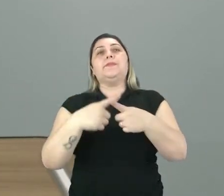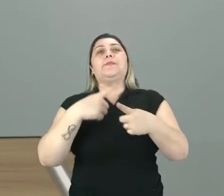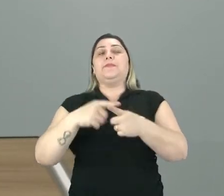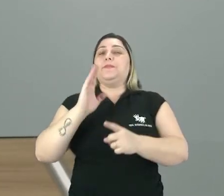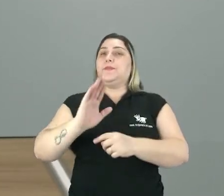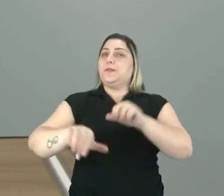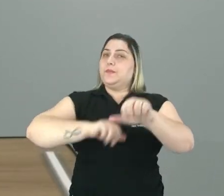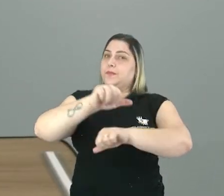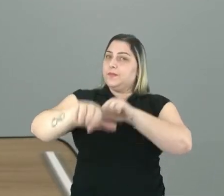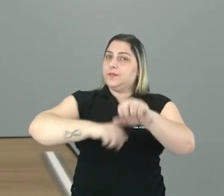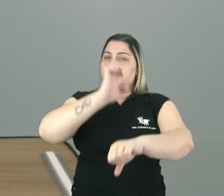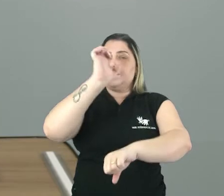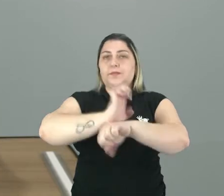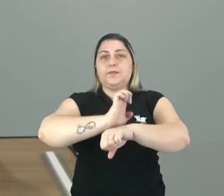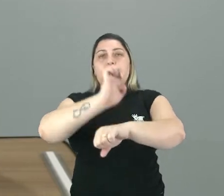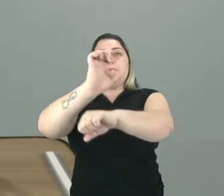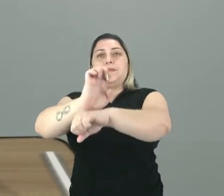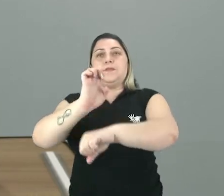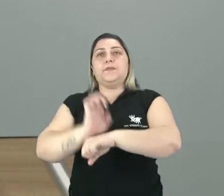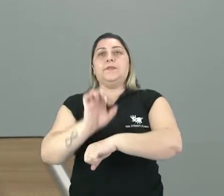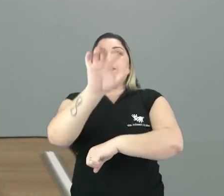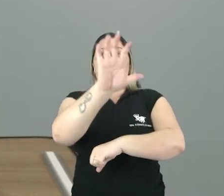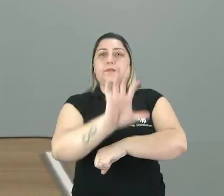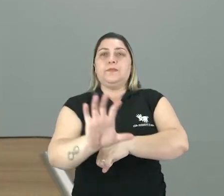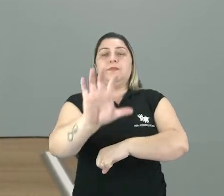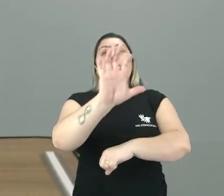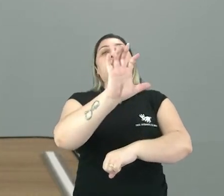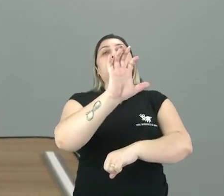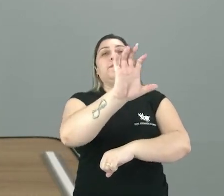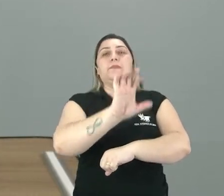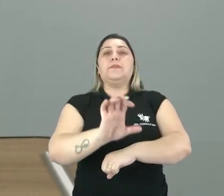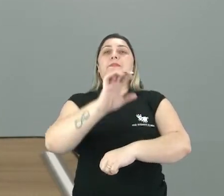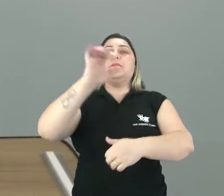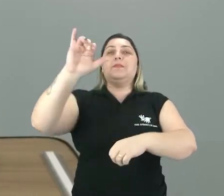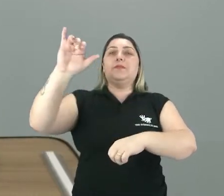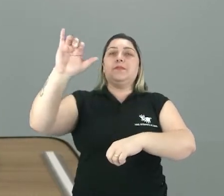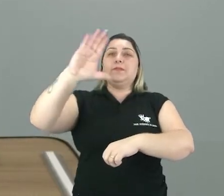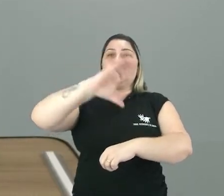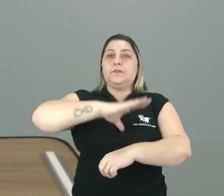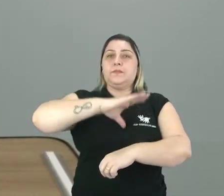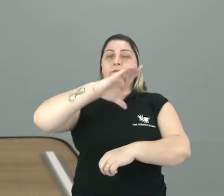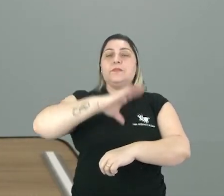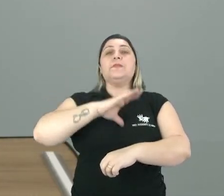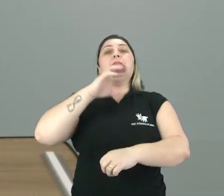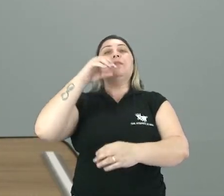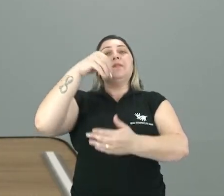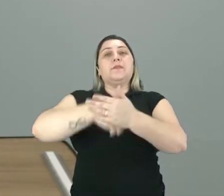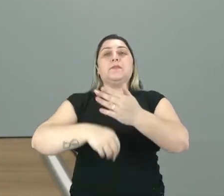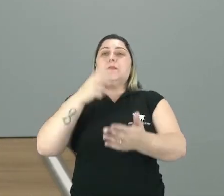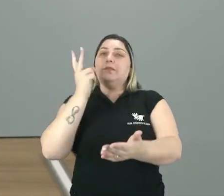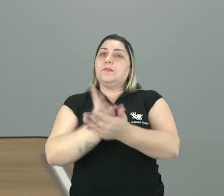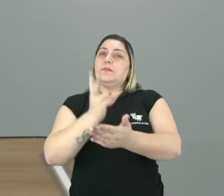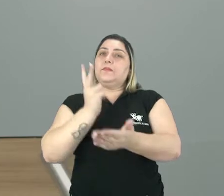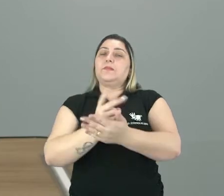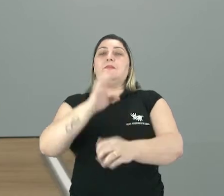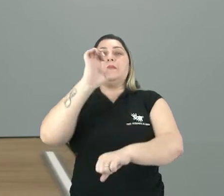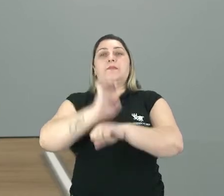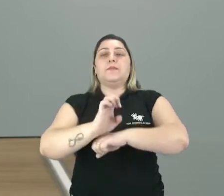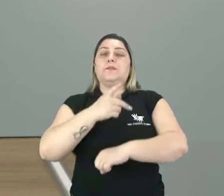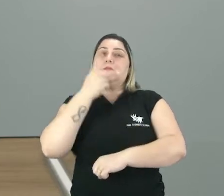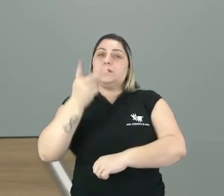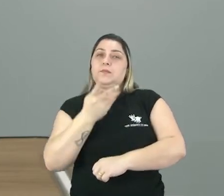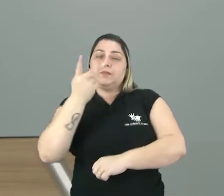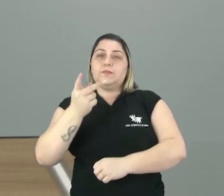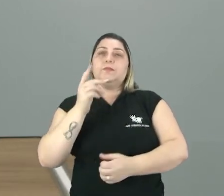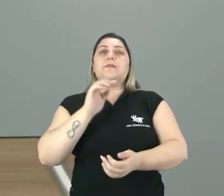mudei de estado para estado, de região para região, de cidade para cidade, dentro dos próprios estados que eu acabei de citar. Então eu fiz